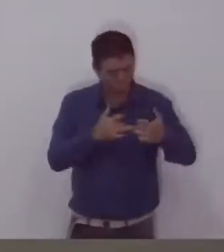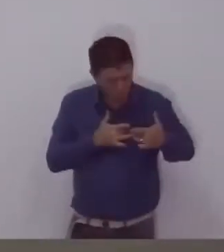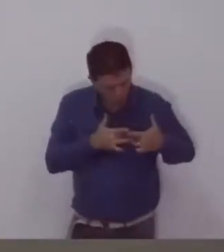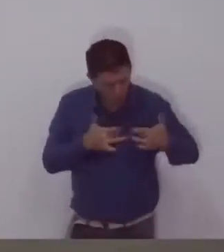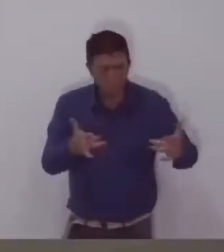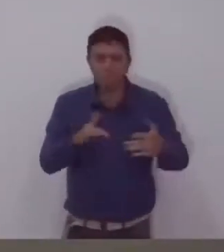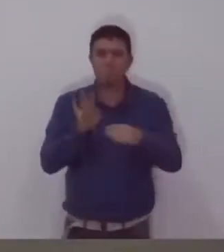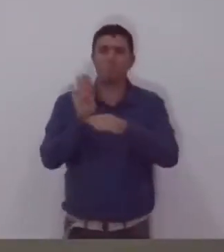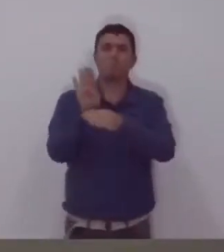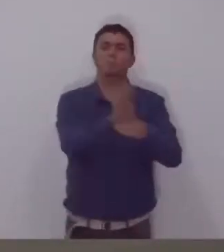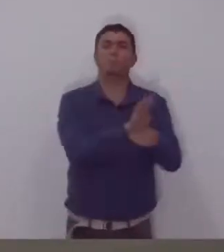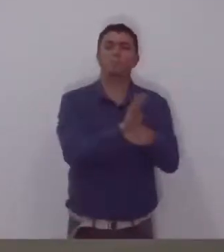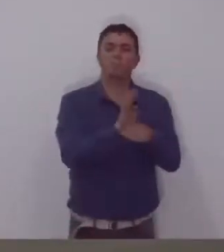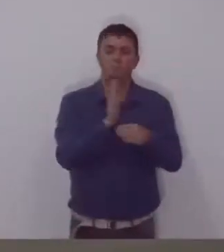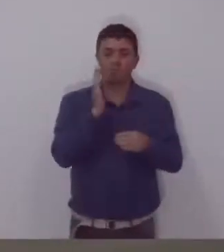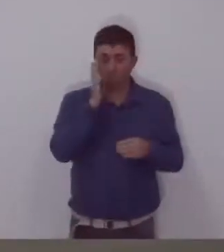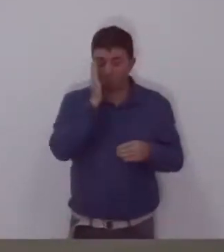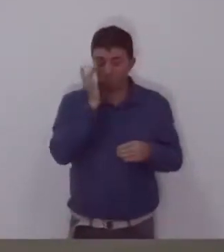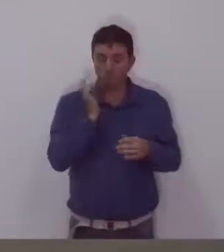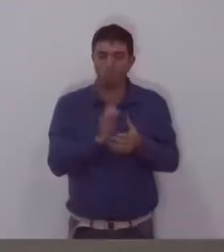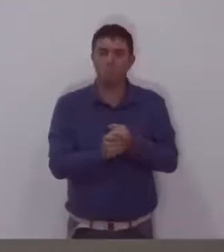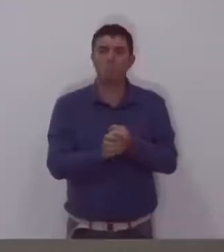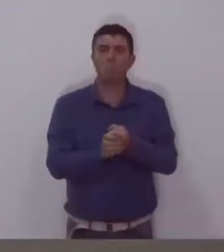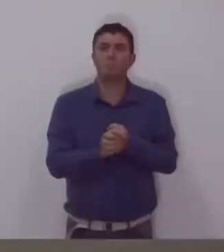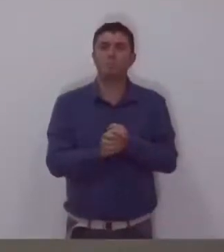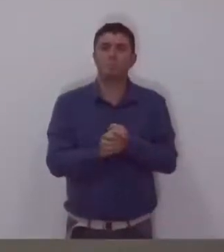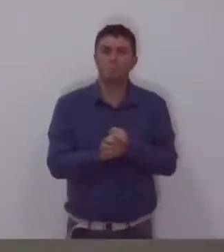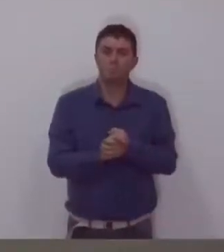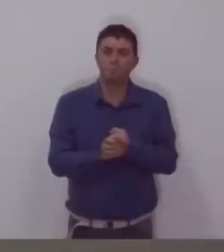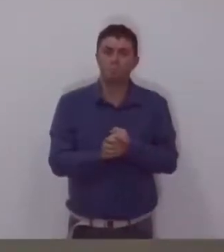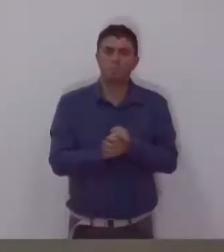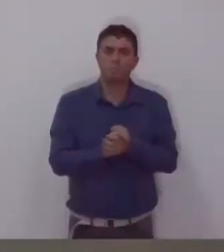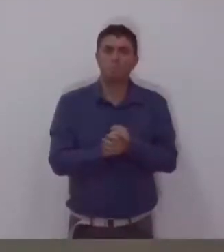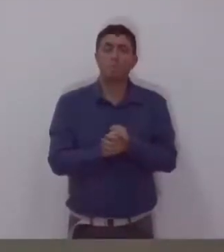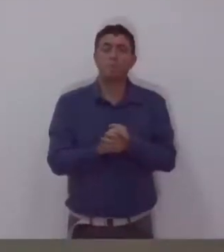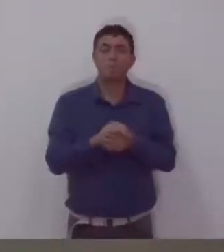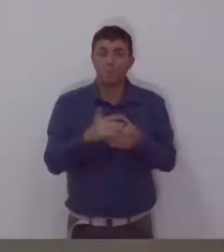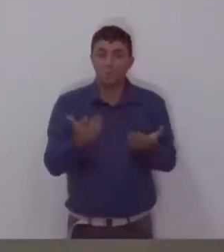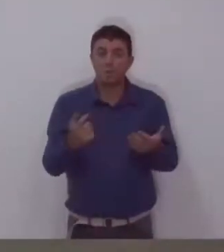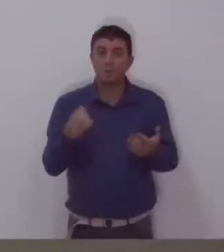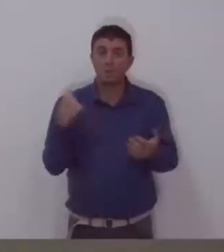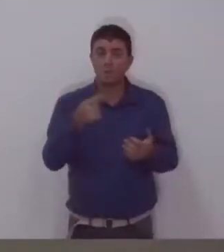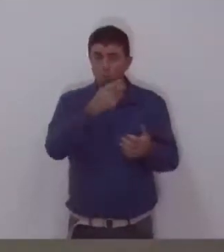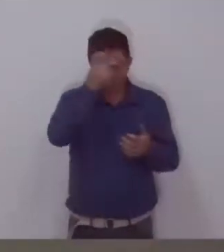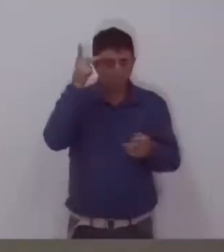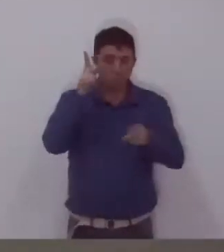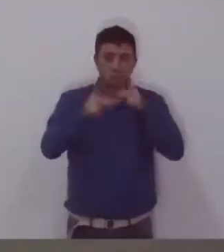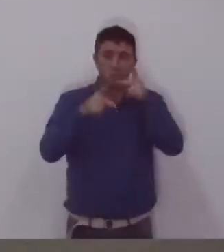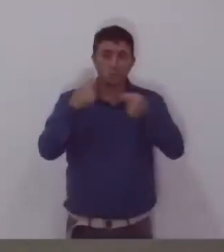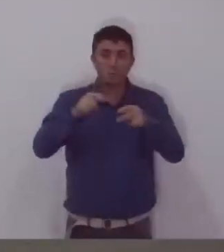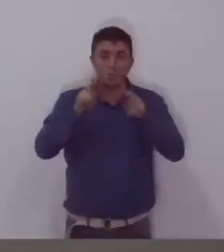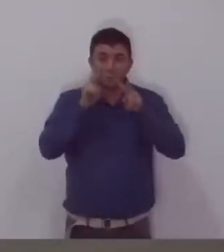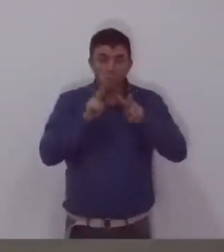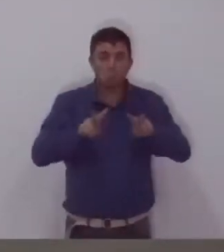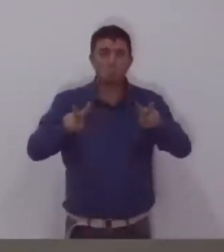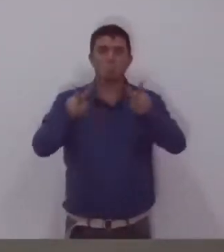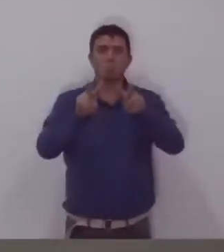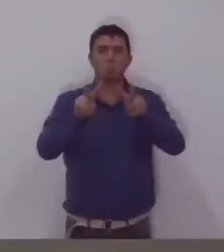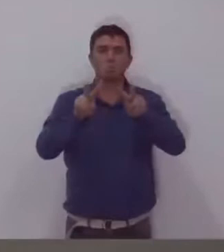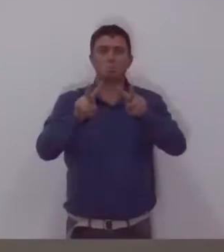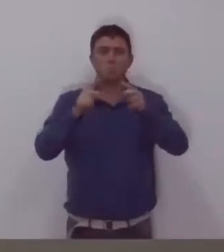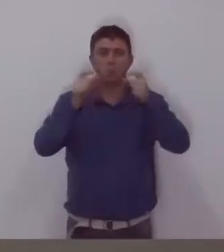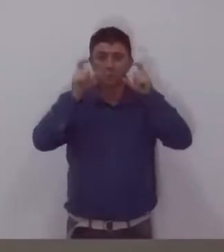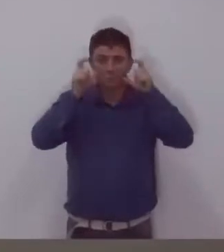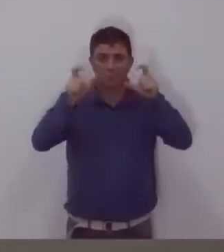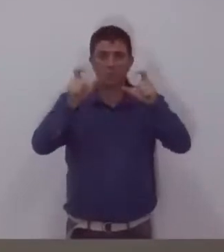é tudo doação. Então, realmente, nós, população, precisamos ficar de olhos bem abertos,